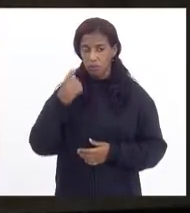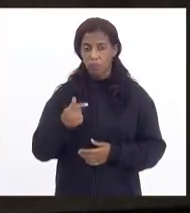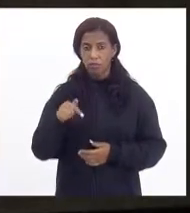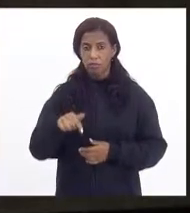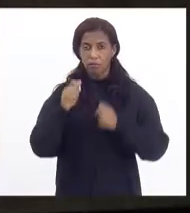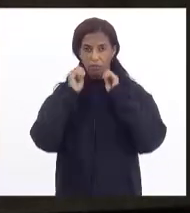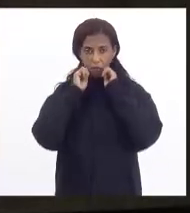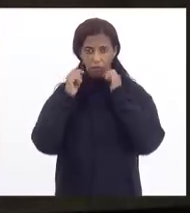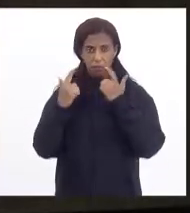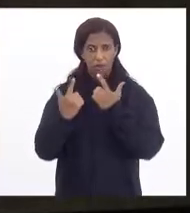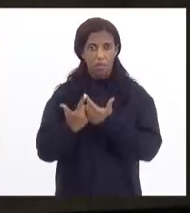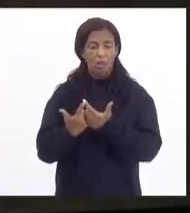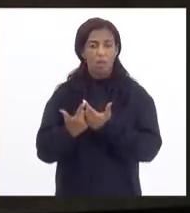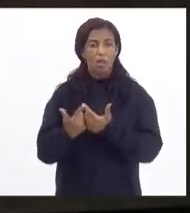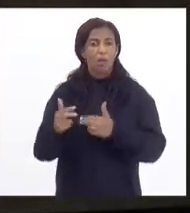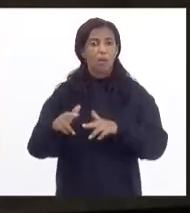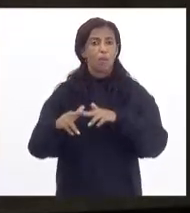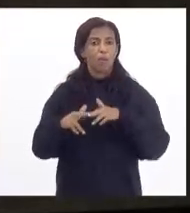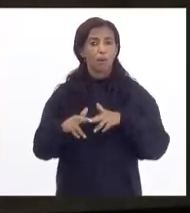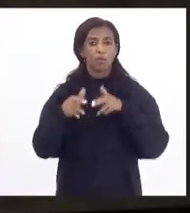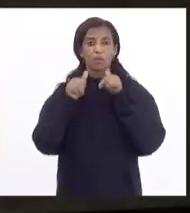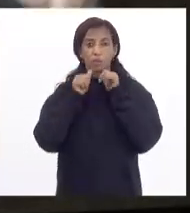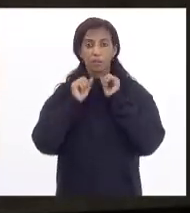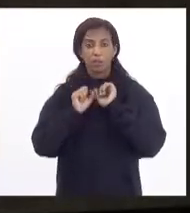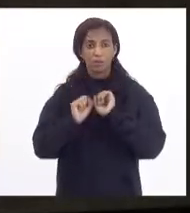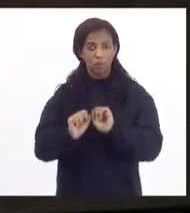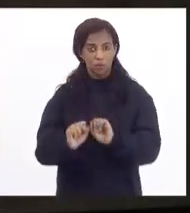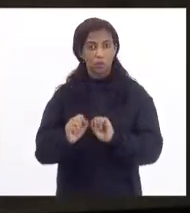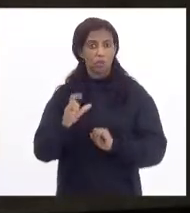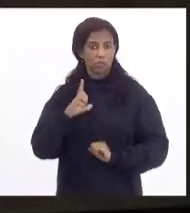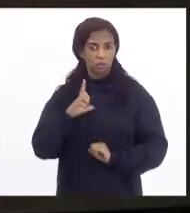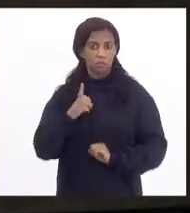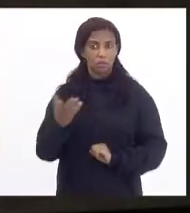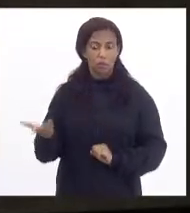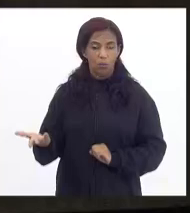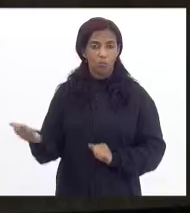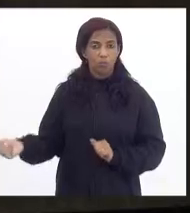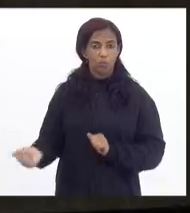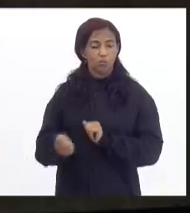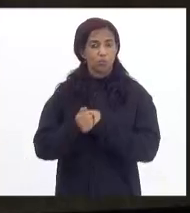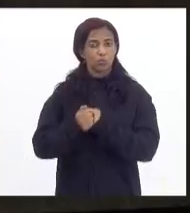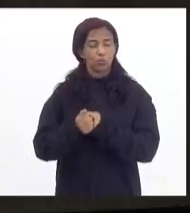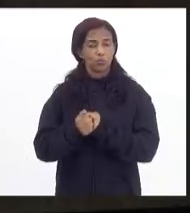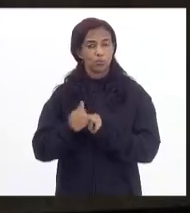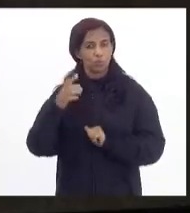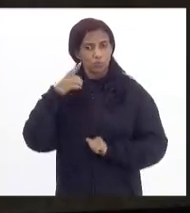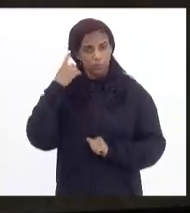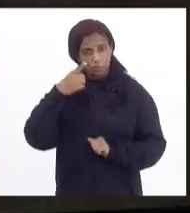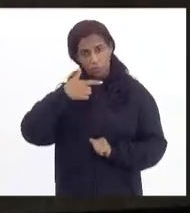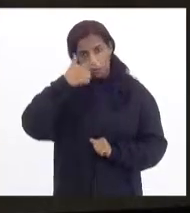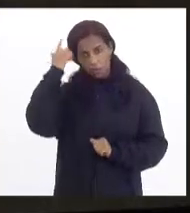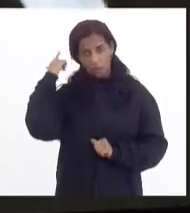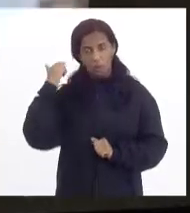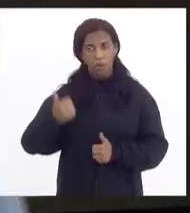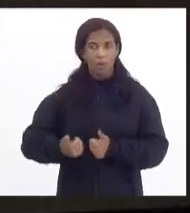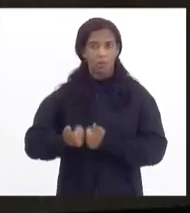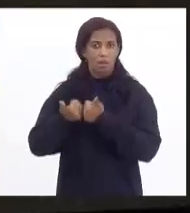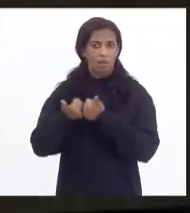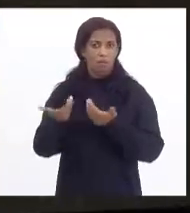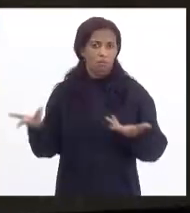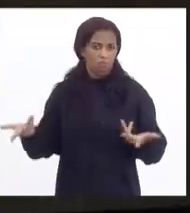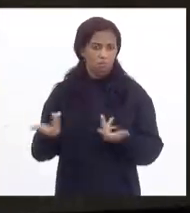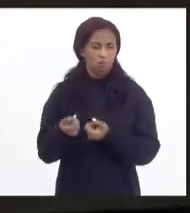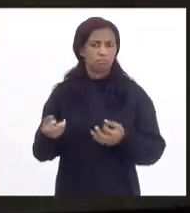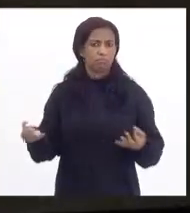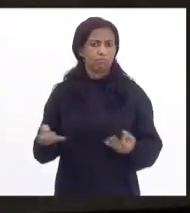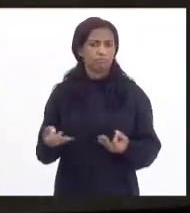excelente assessoria que temos, inclusive com a assessoria do deputado Luiz Paulo, que, na minha opinião, é impecável,